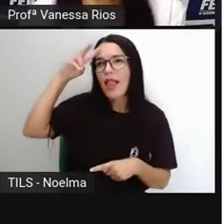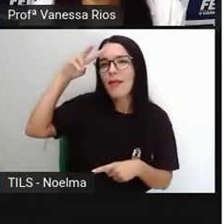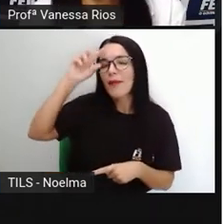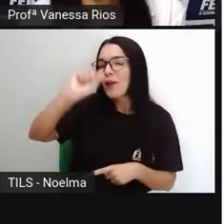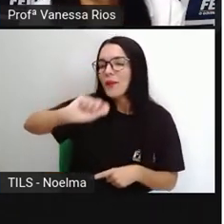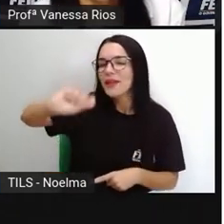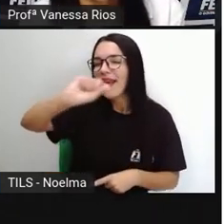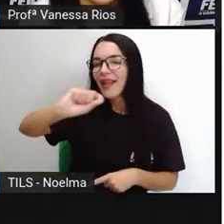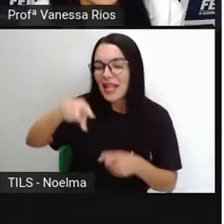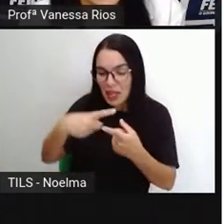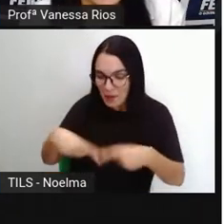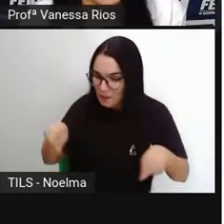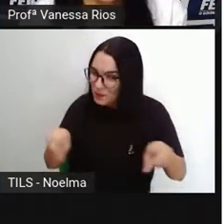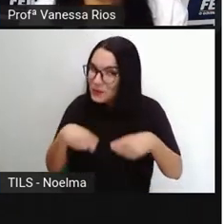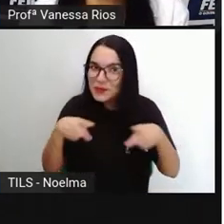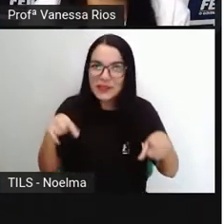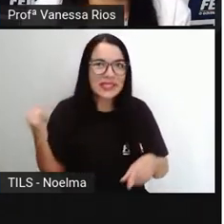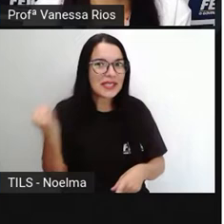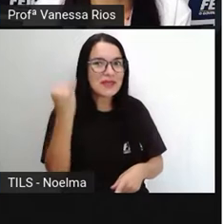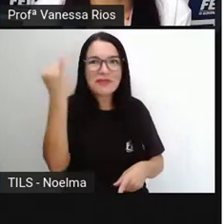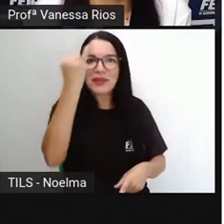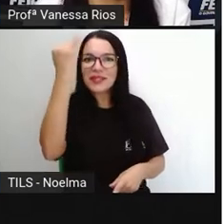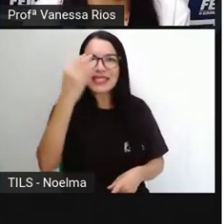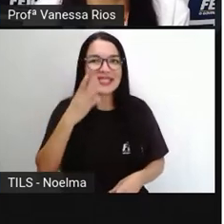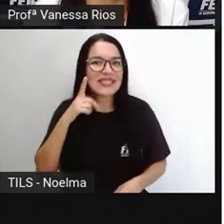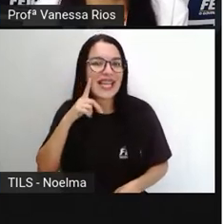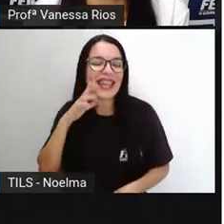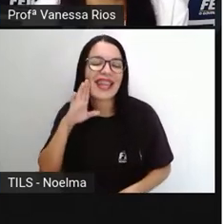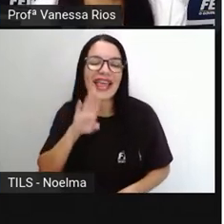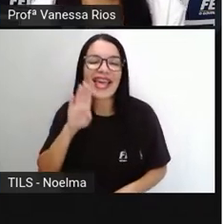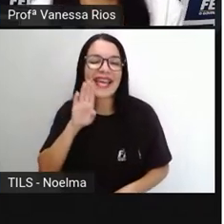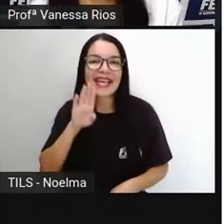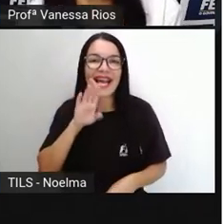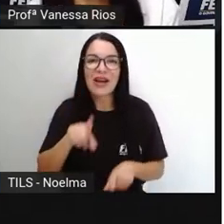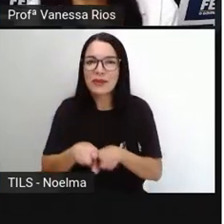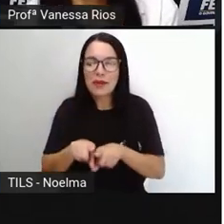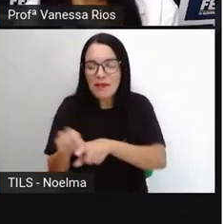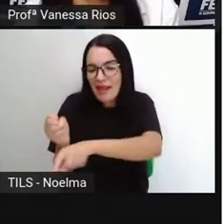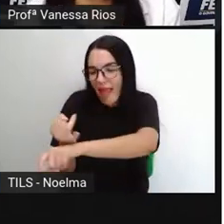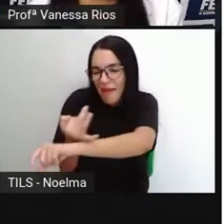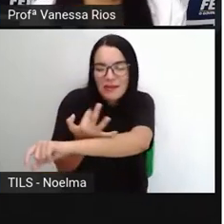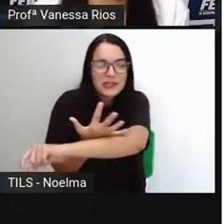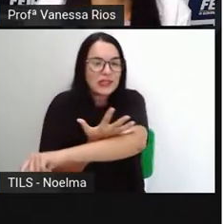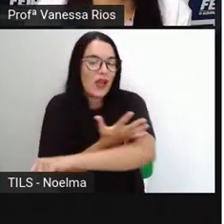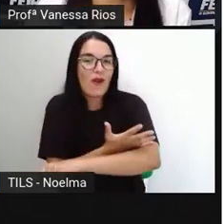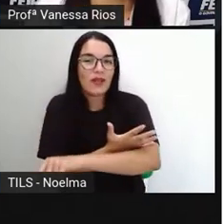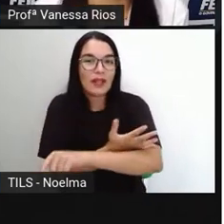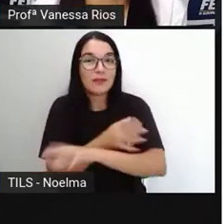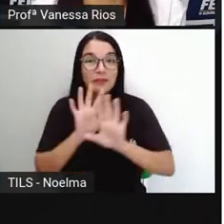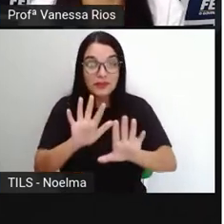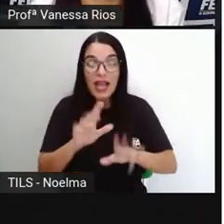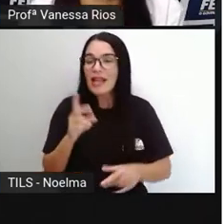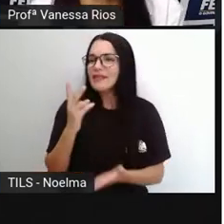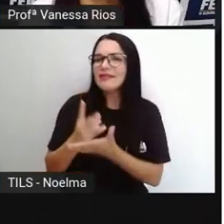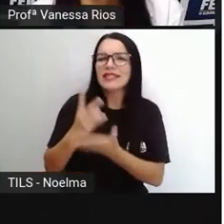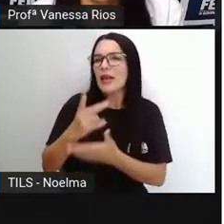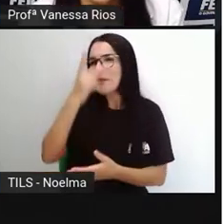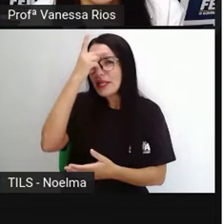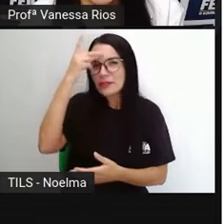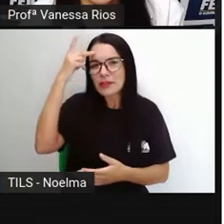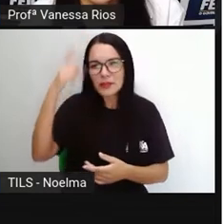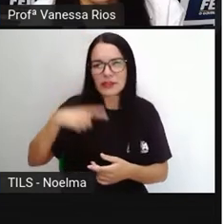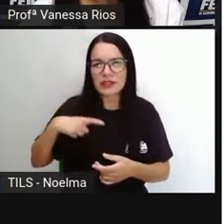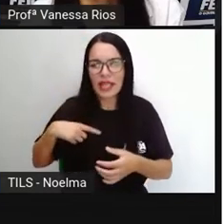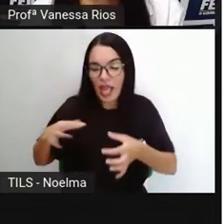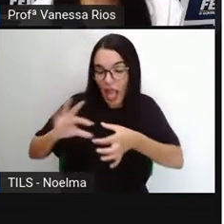importante e interessante, né? Que desperta em nós aí diversos sentimentos. Normalmente as pessoas associam aí as